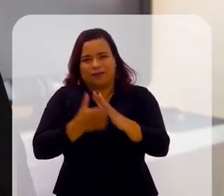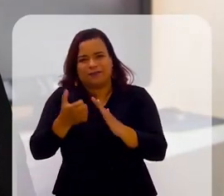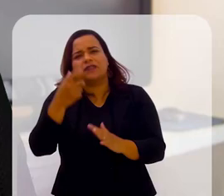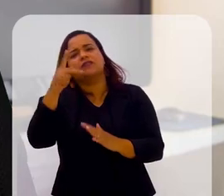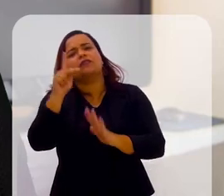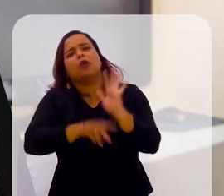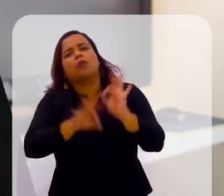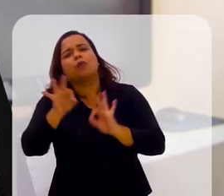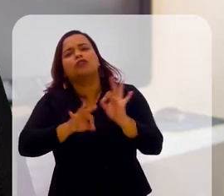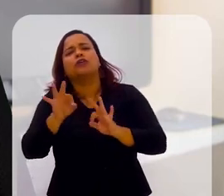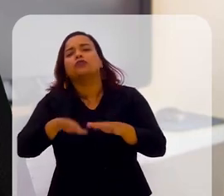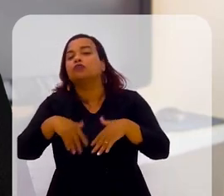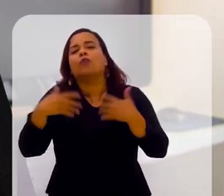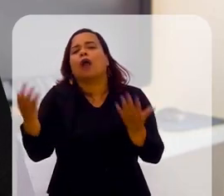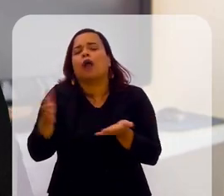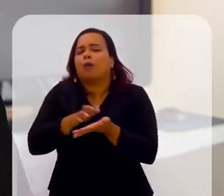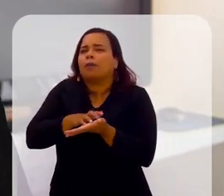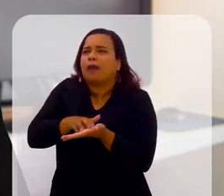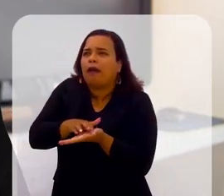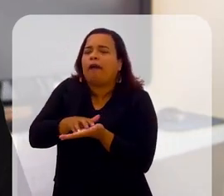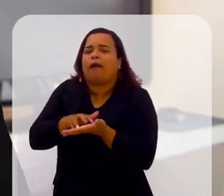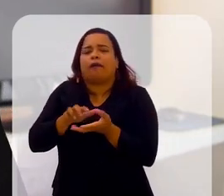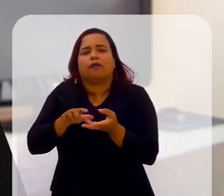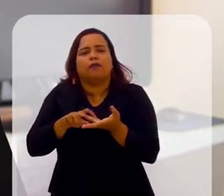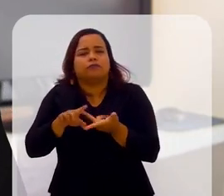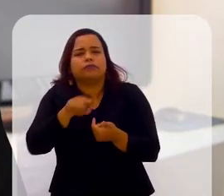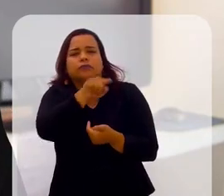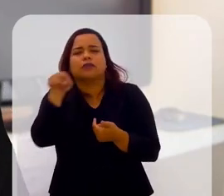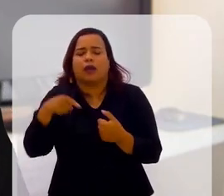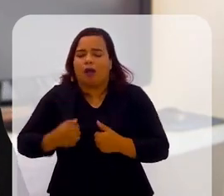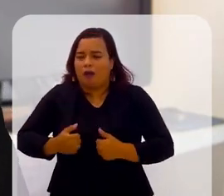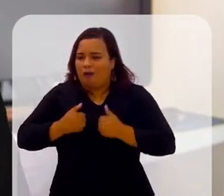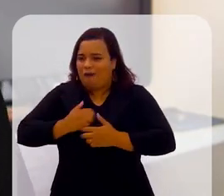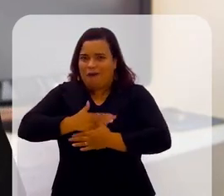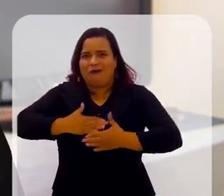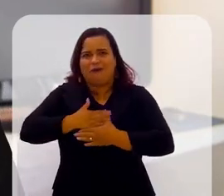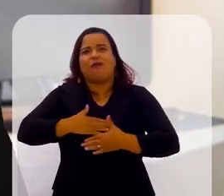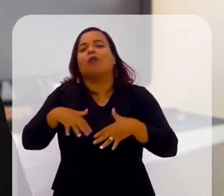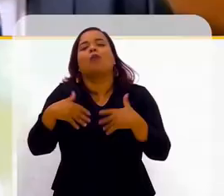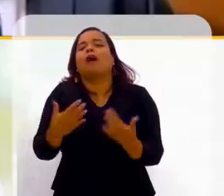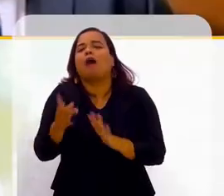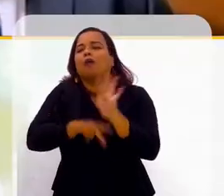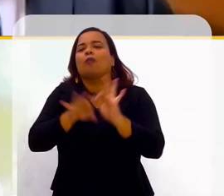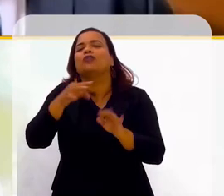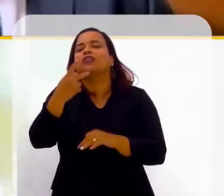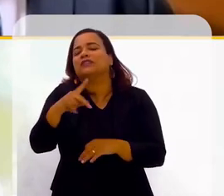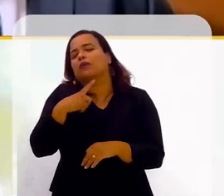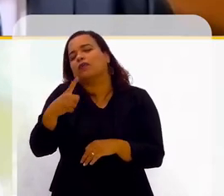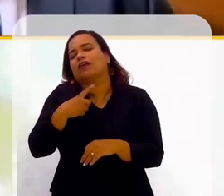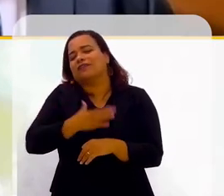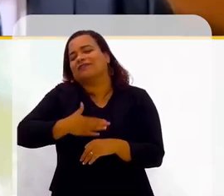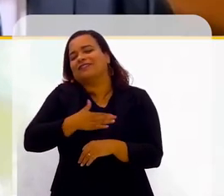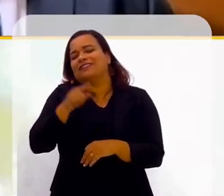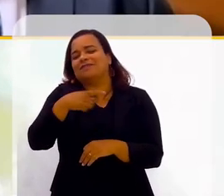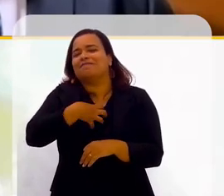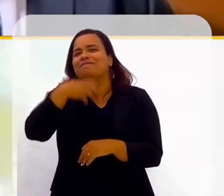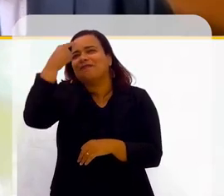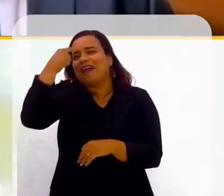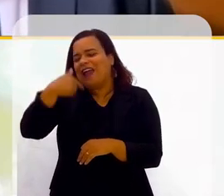falou aí do braile, quais são os que mais você se orgulha, assim, tipo, poxa, eu fiz isso?